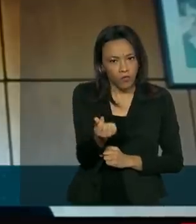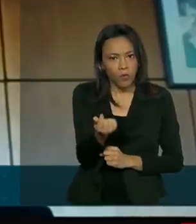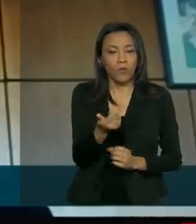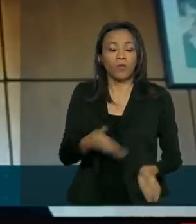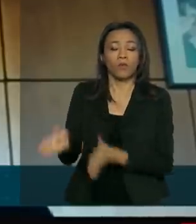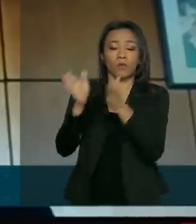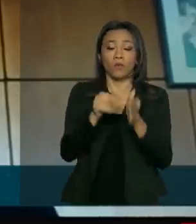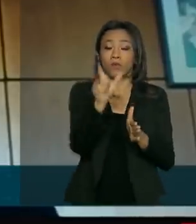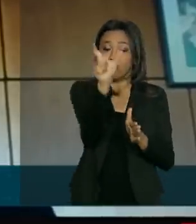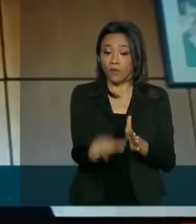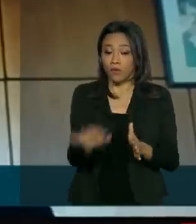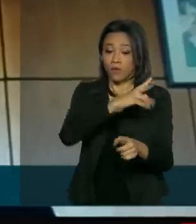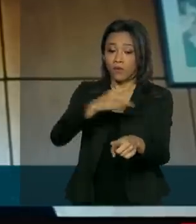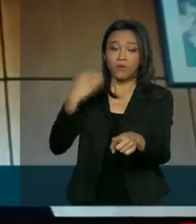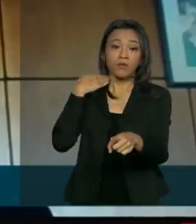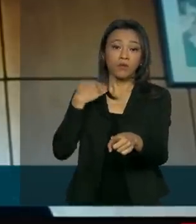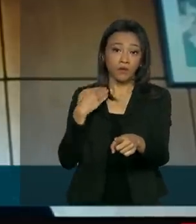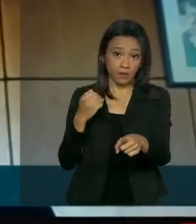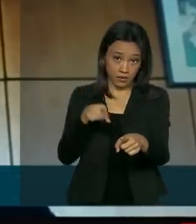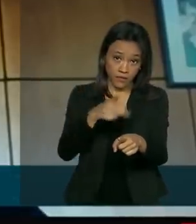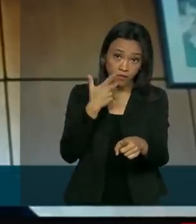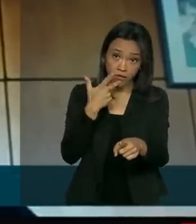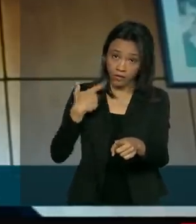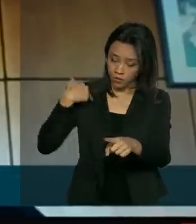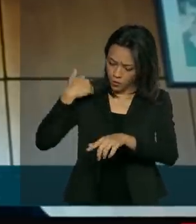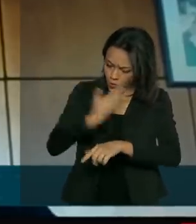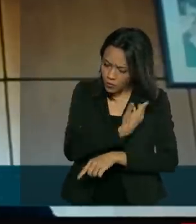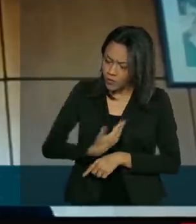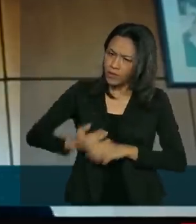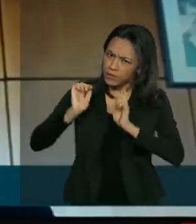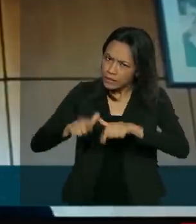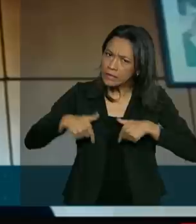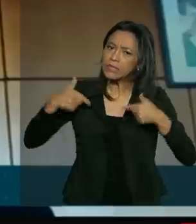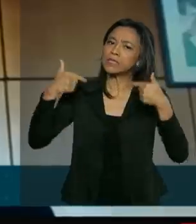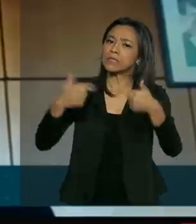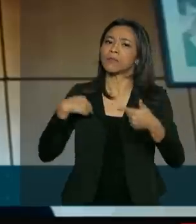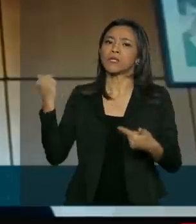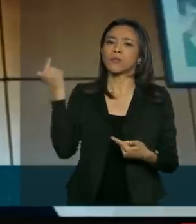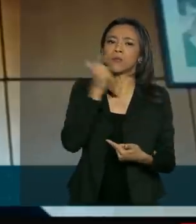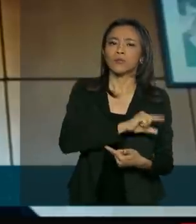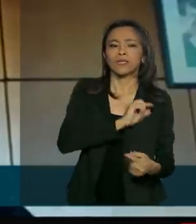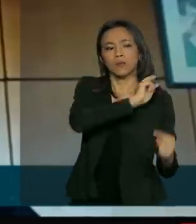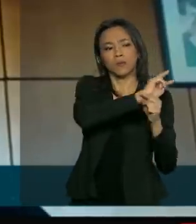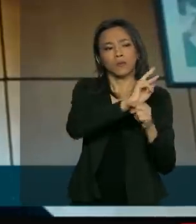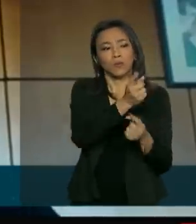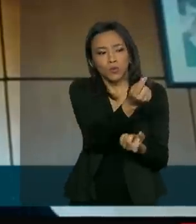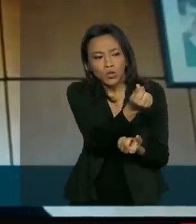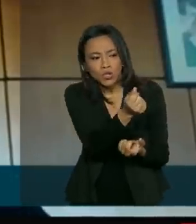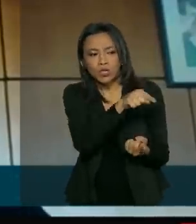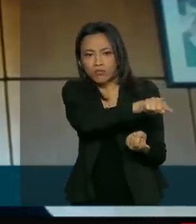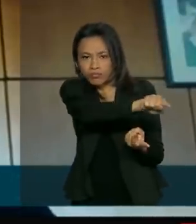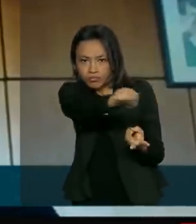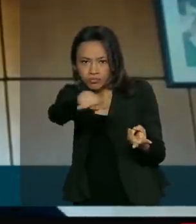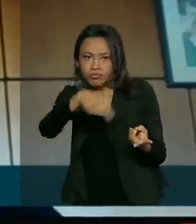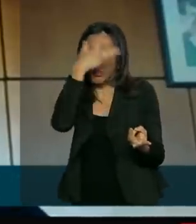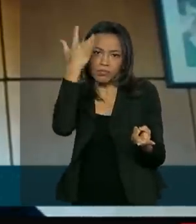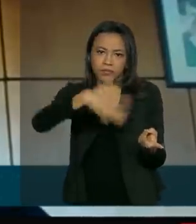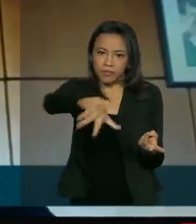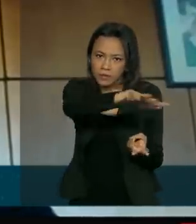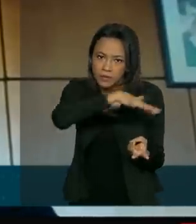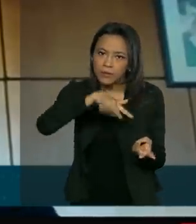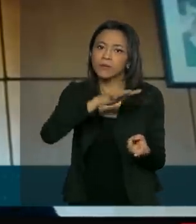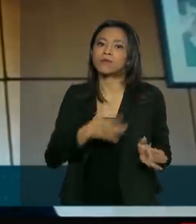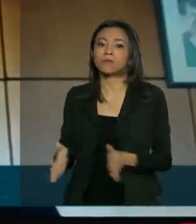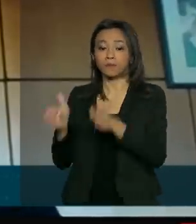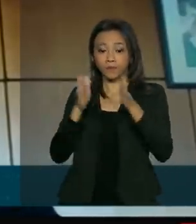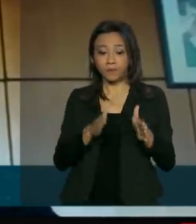Banco Central ainda reforçou que o governo está trabalhando para o crédito chegar na ponta. O sistema, em grande parte, ele é privado